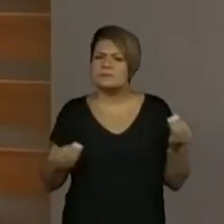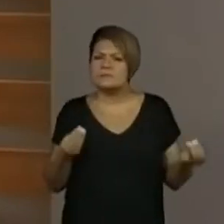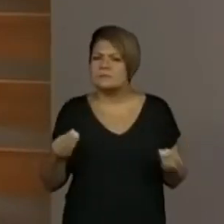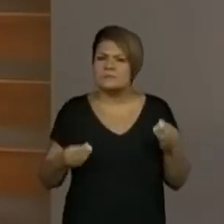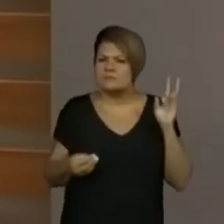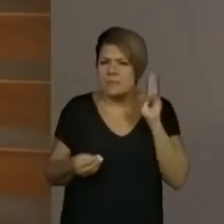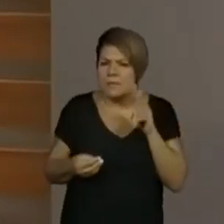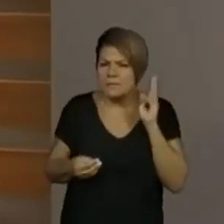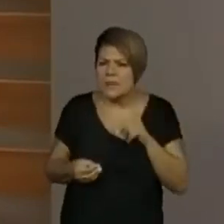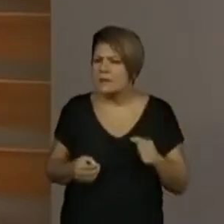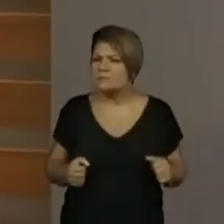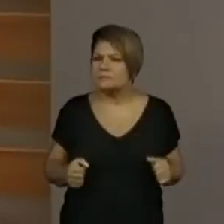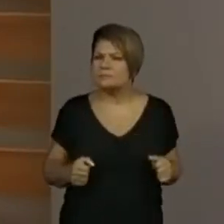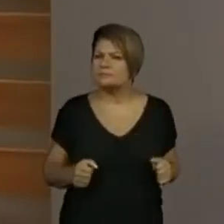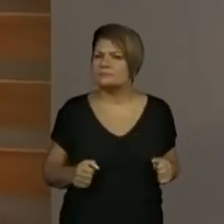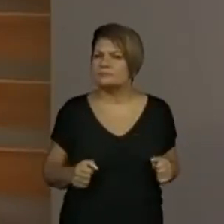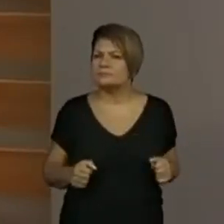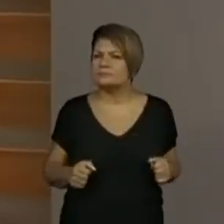quais eram as espécies?